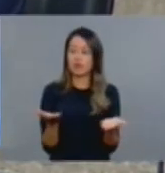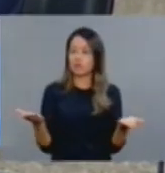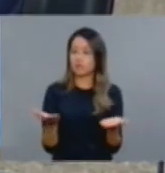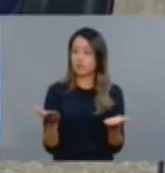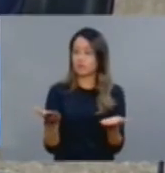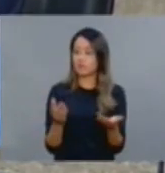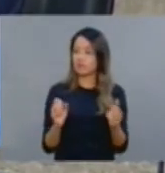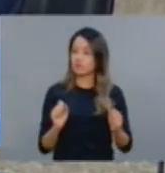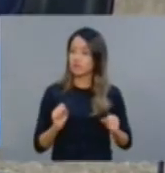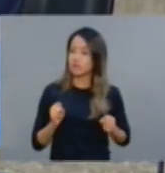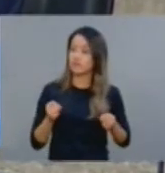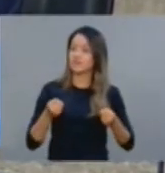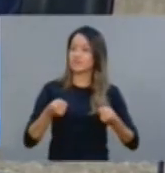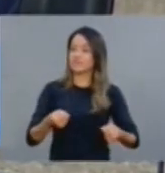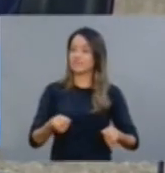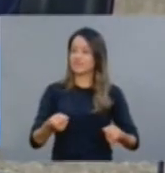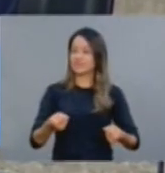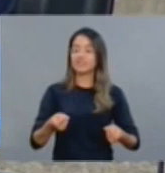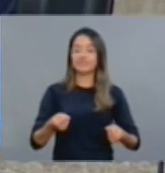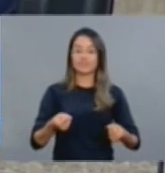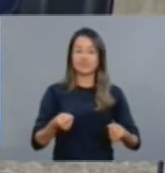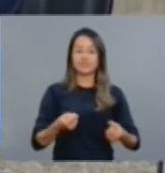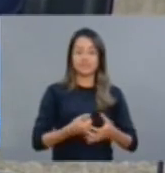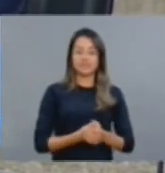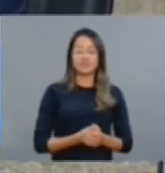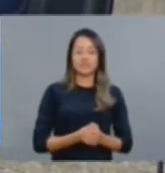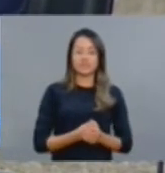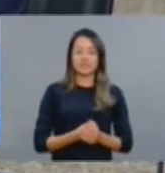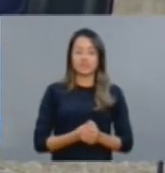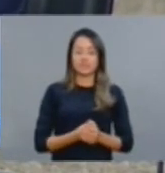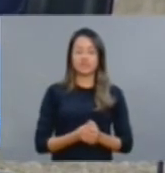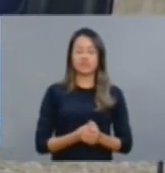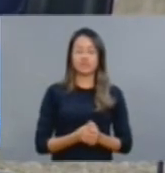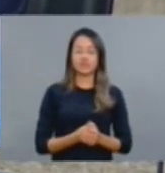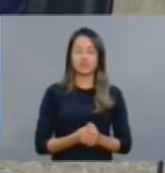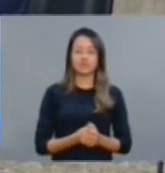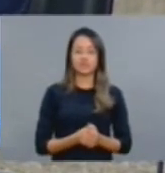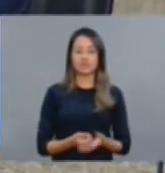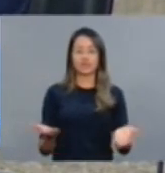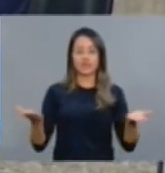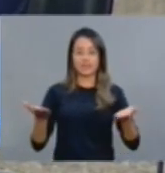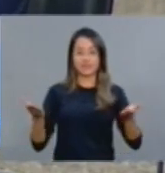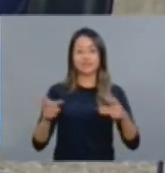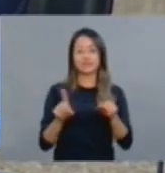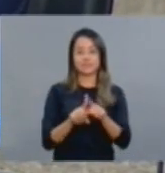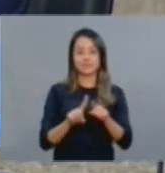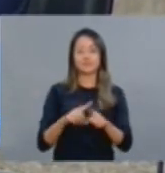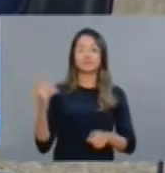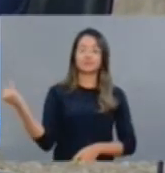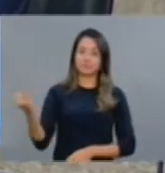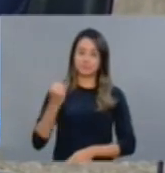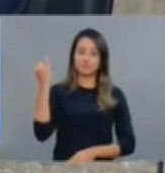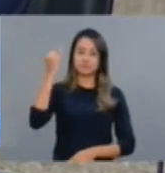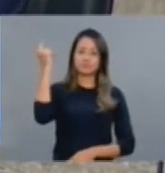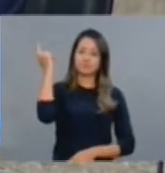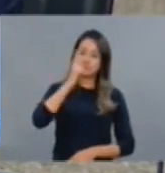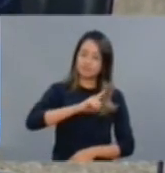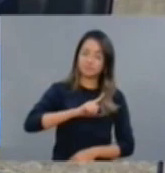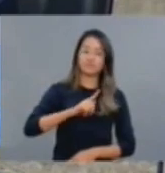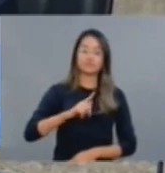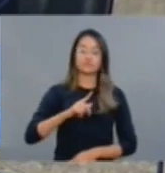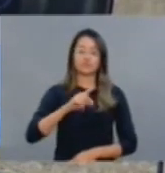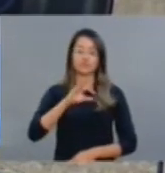também a sua fala, reforçando essas também importantes conquistas, tanto dos